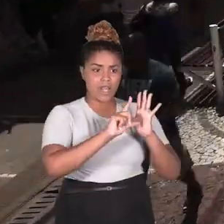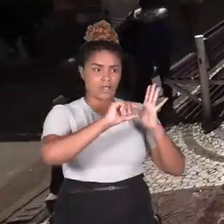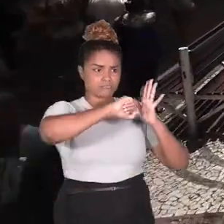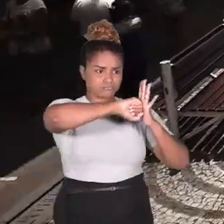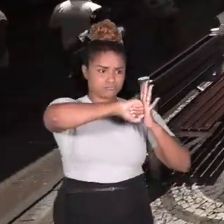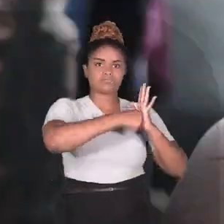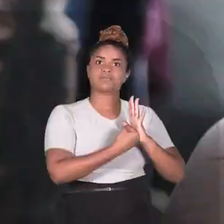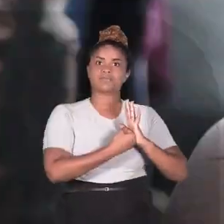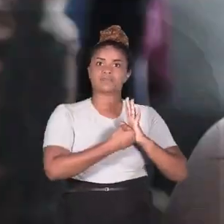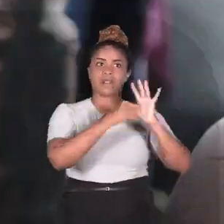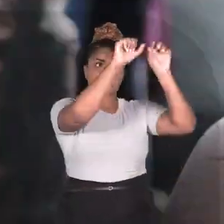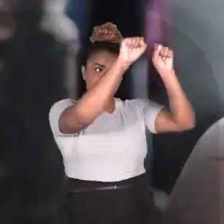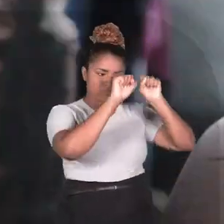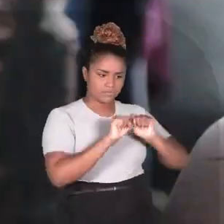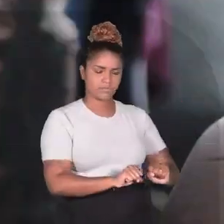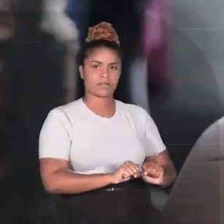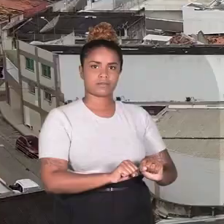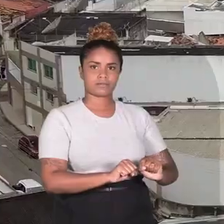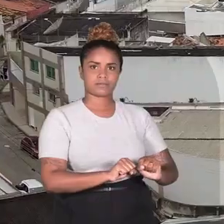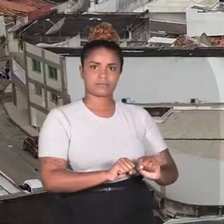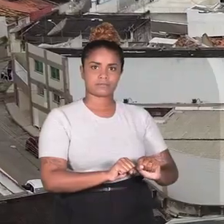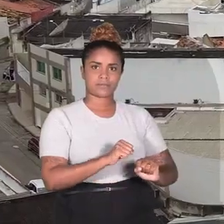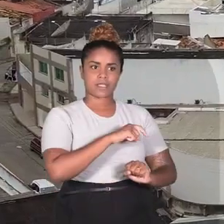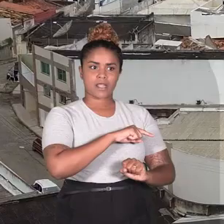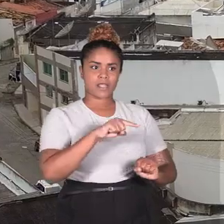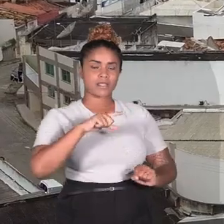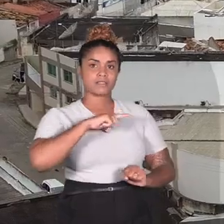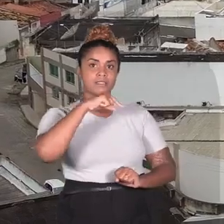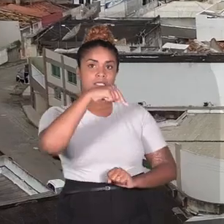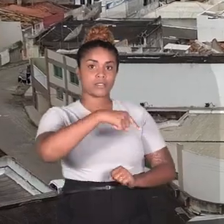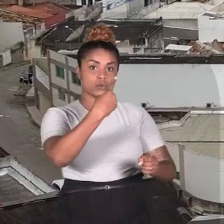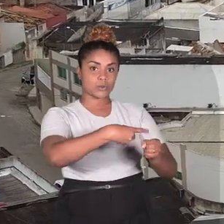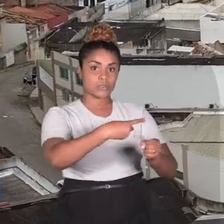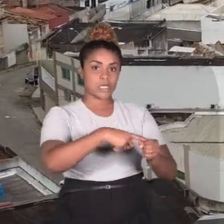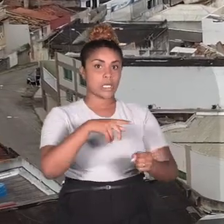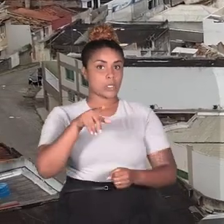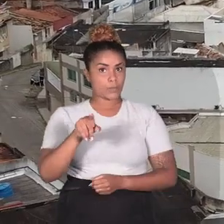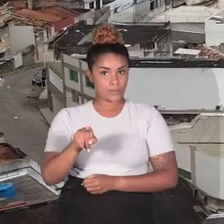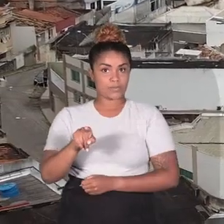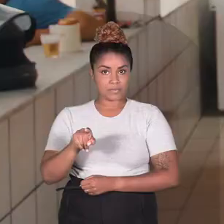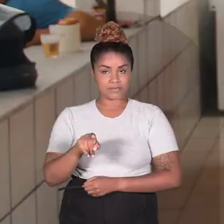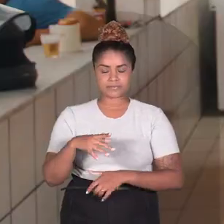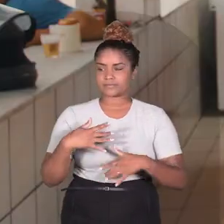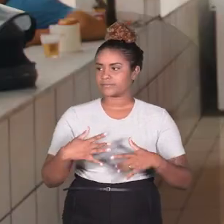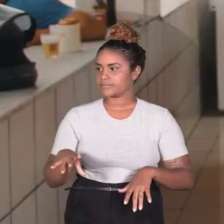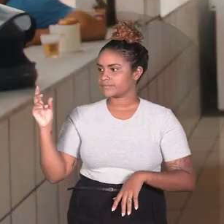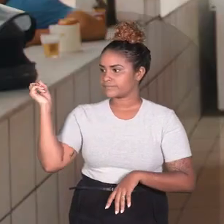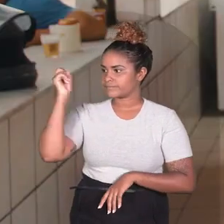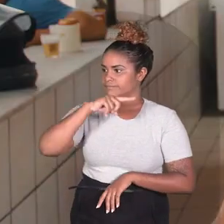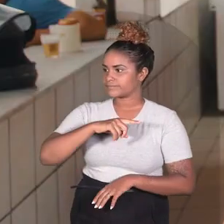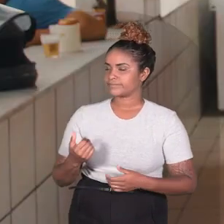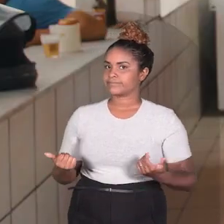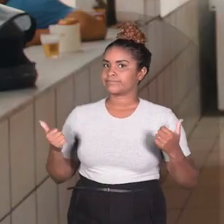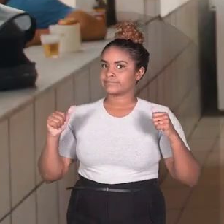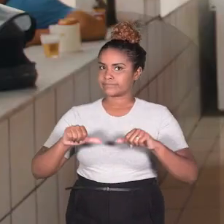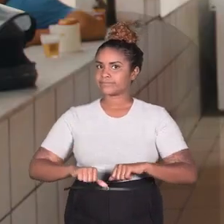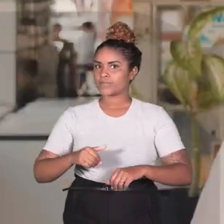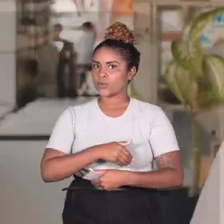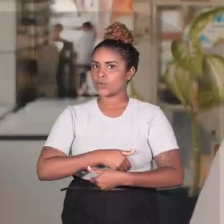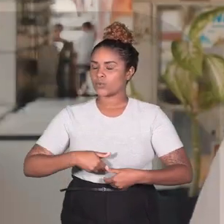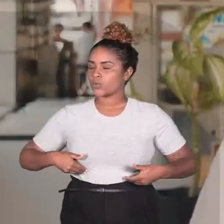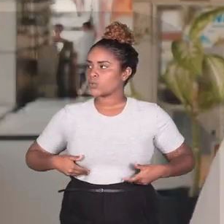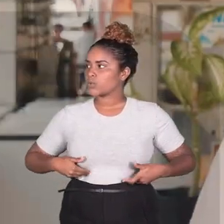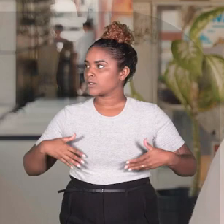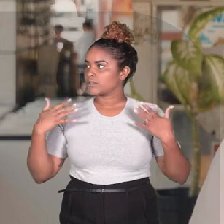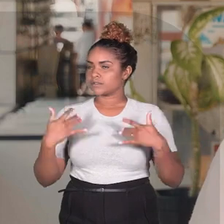sergipanos perderam a sua independência. Sobre o comércio de propria é uma calamidade. Não sei nem dizer, capaz de passar fome.